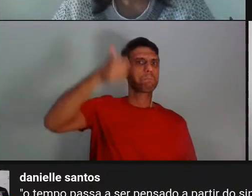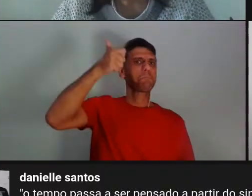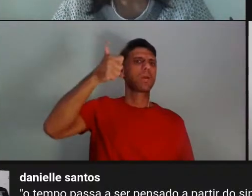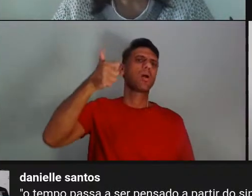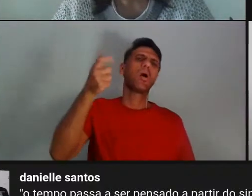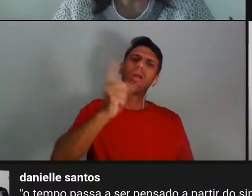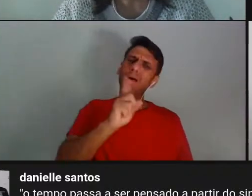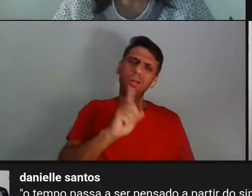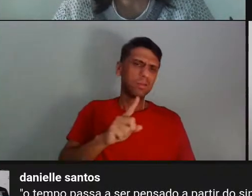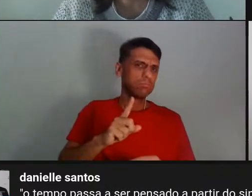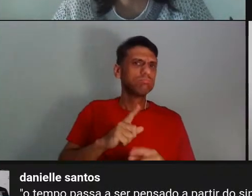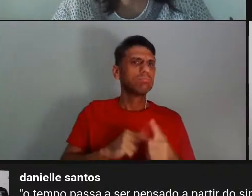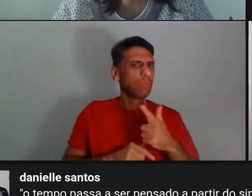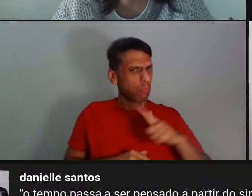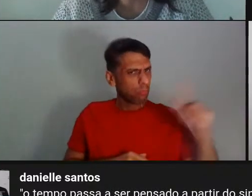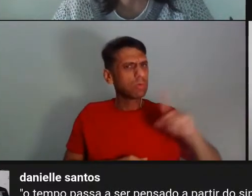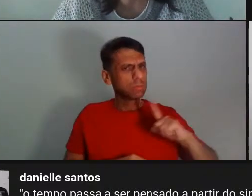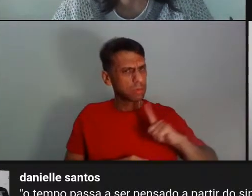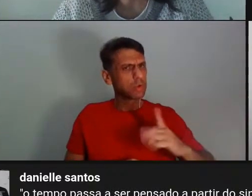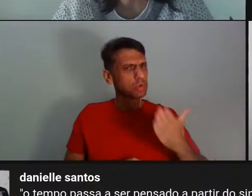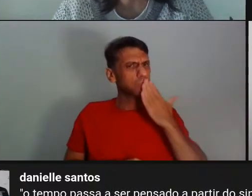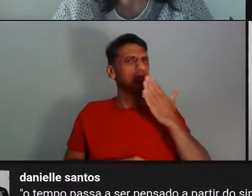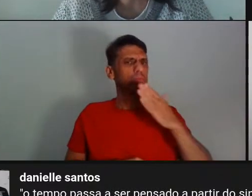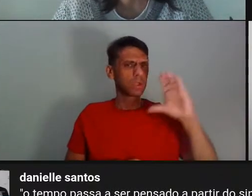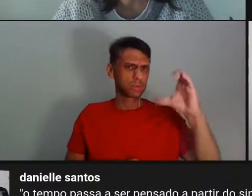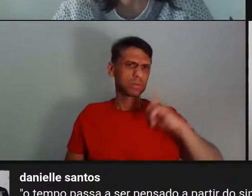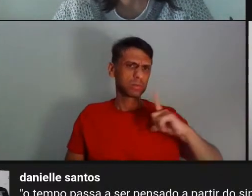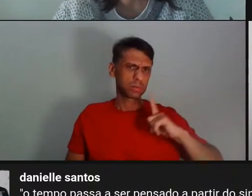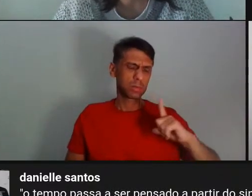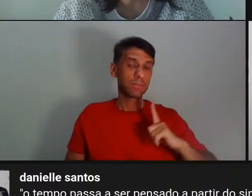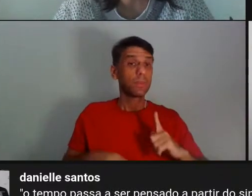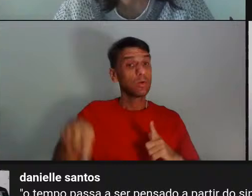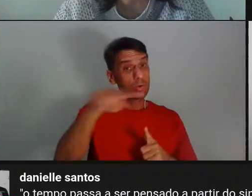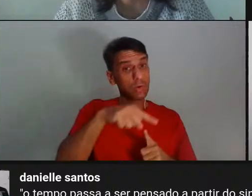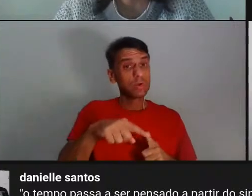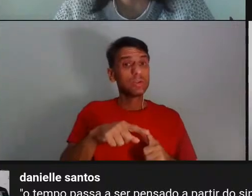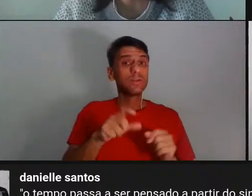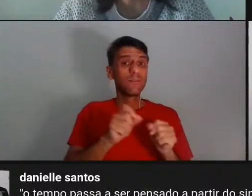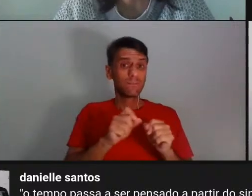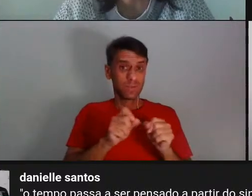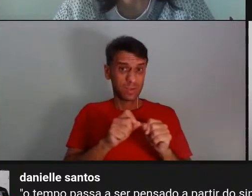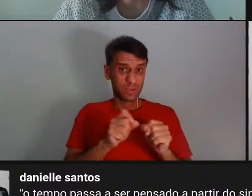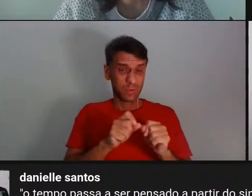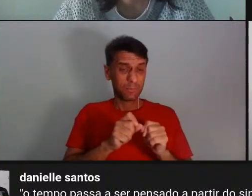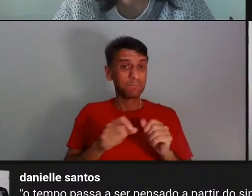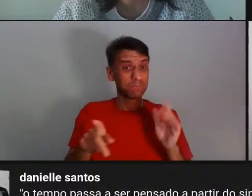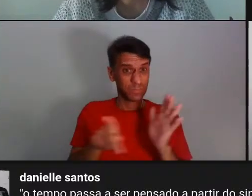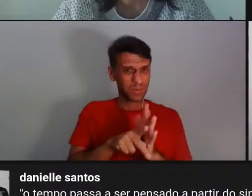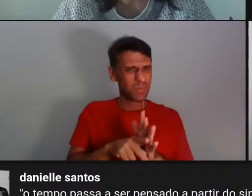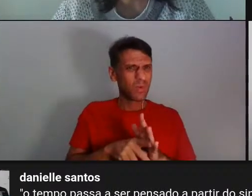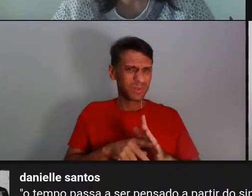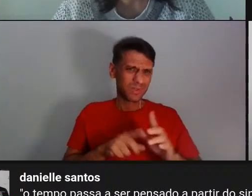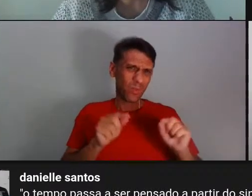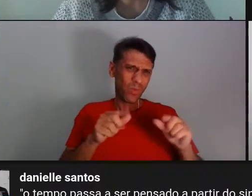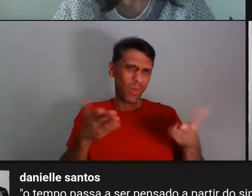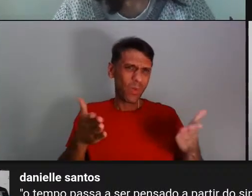parte do título da mesa, hoje,